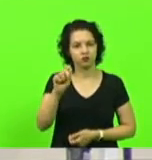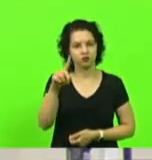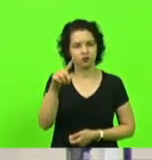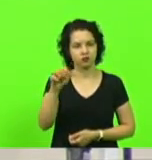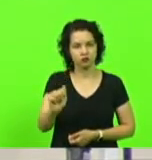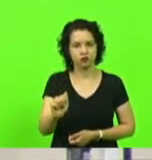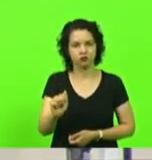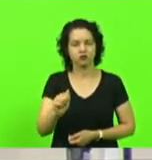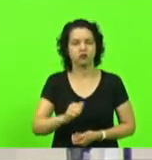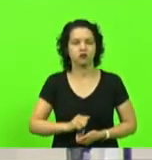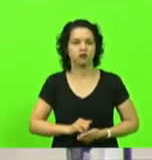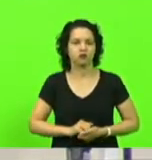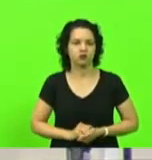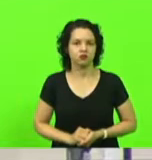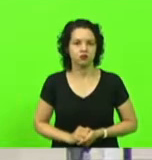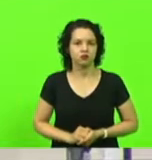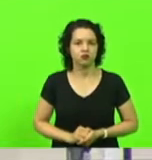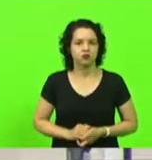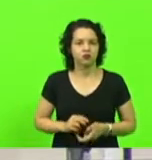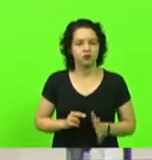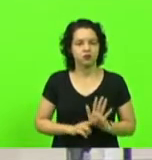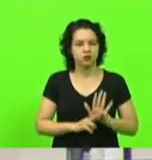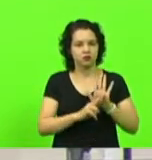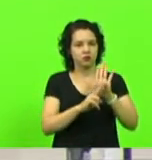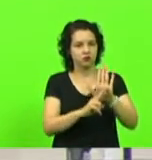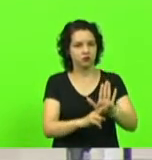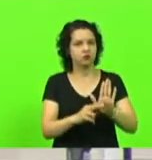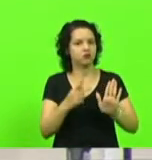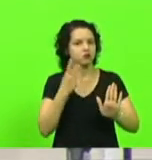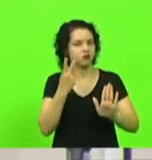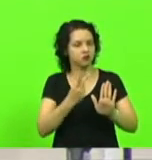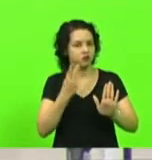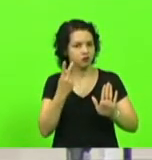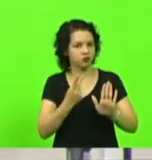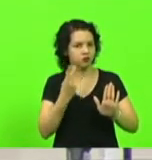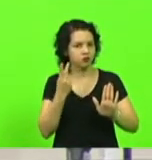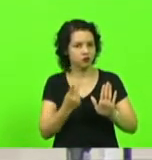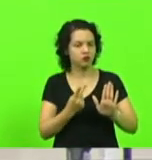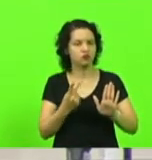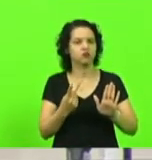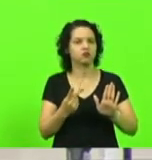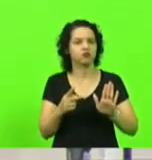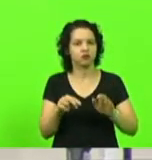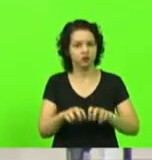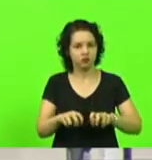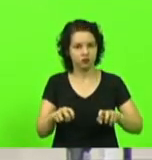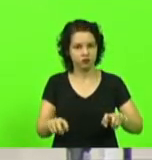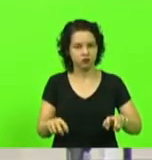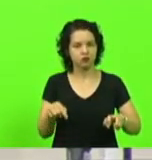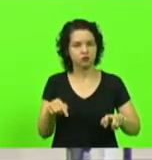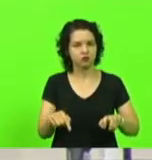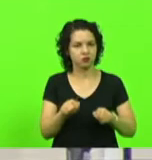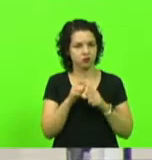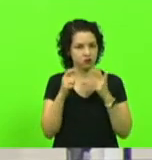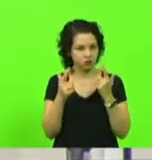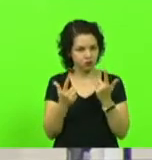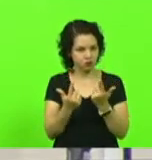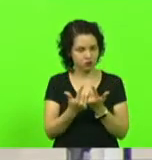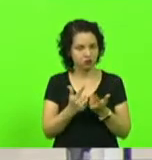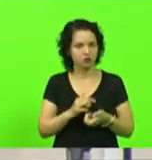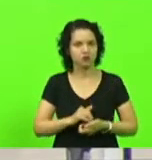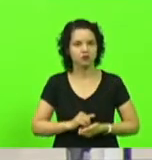neste ato, representando os parlamentares com assento nesta Casa. Prosseguindo,